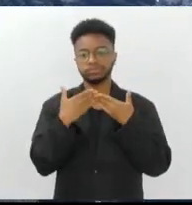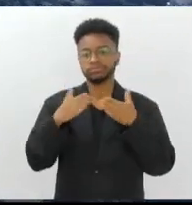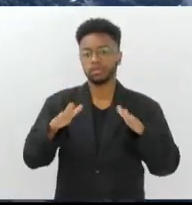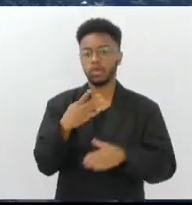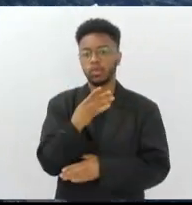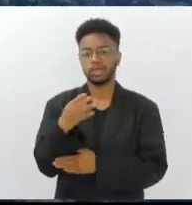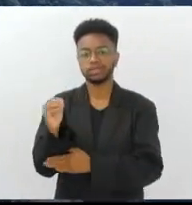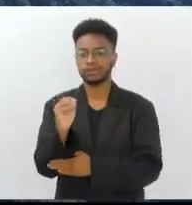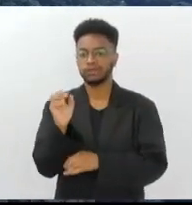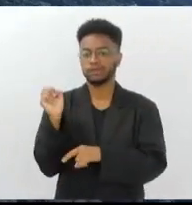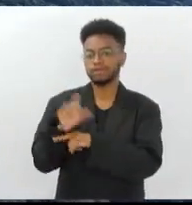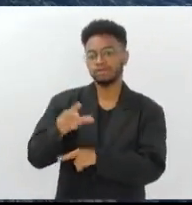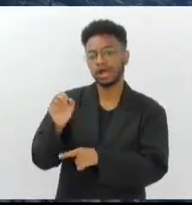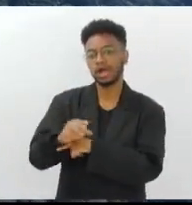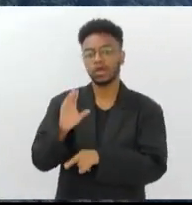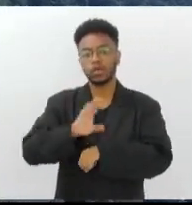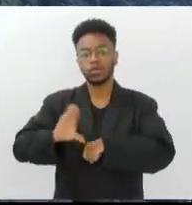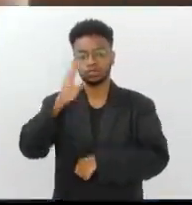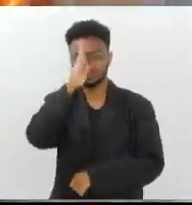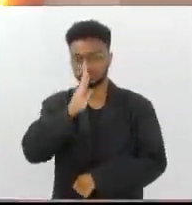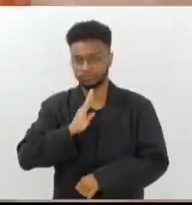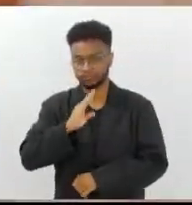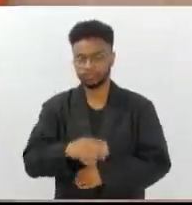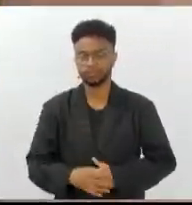vagas em cursos gratuitos.